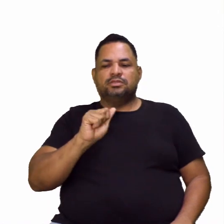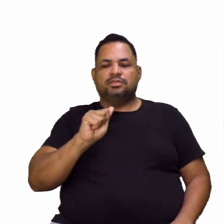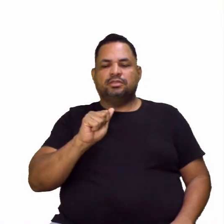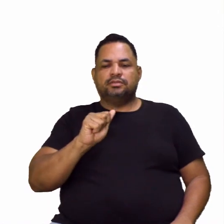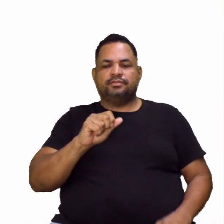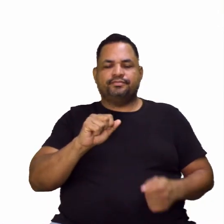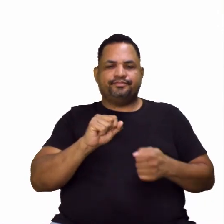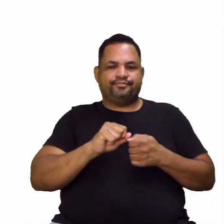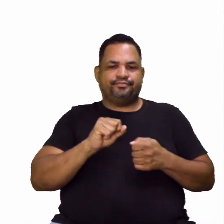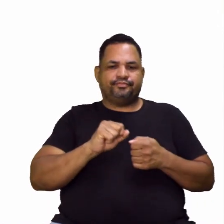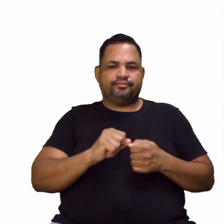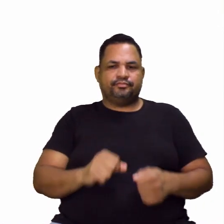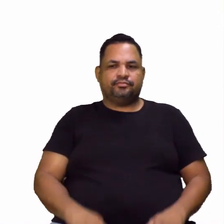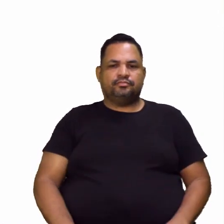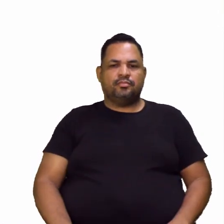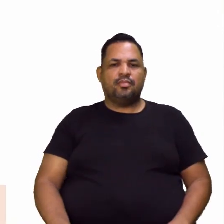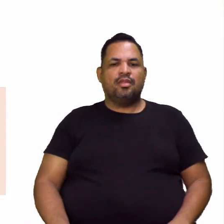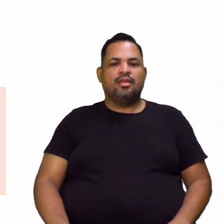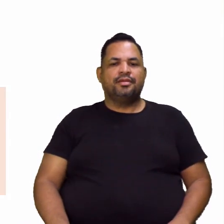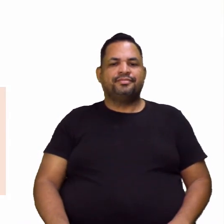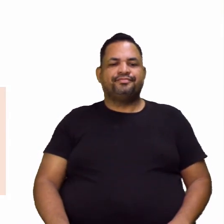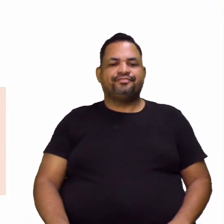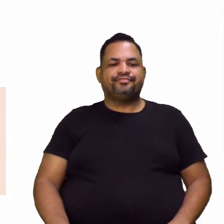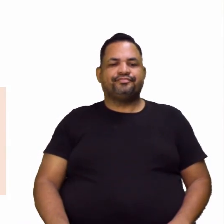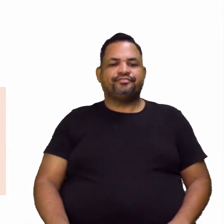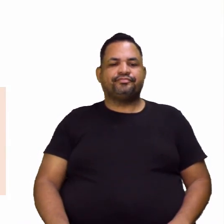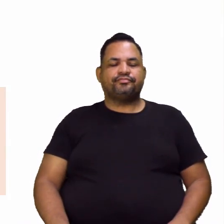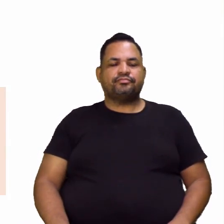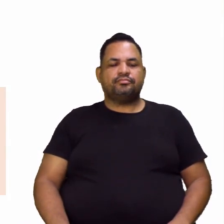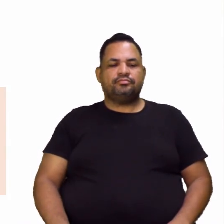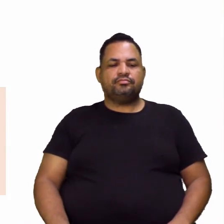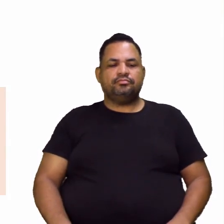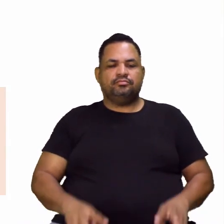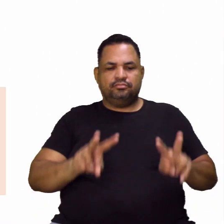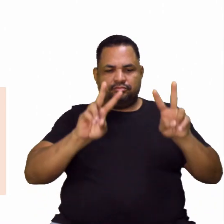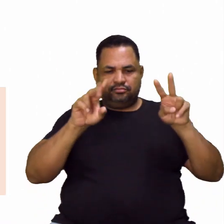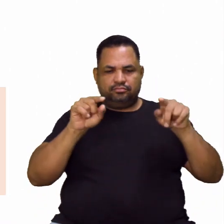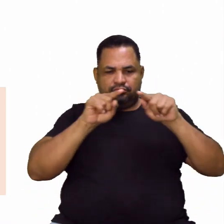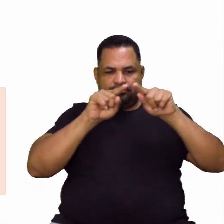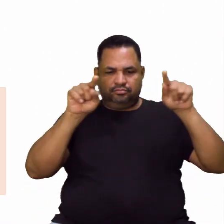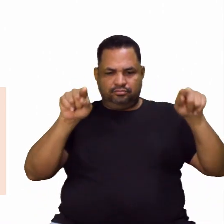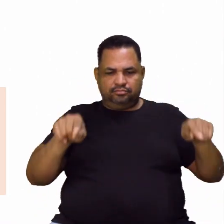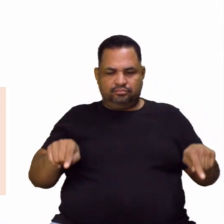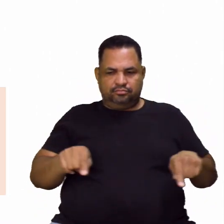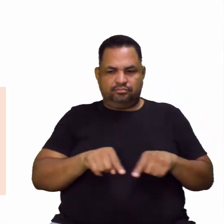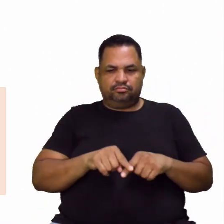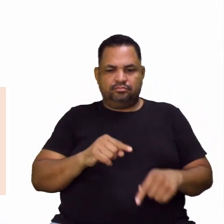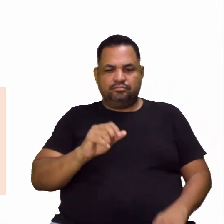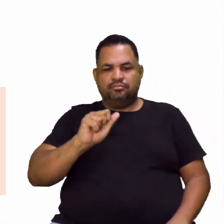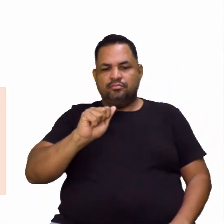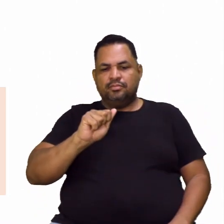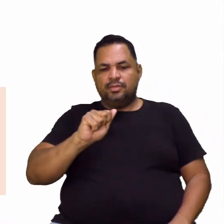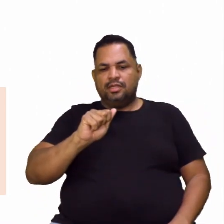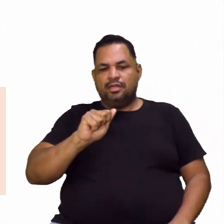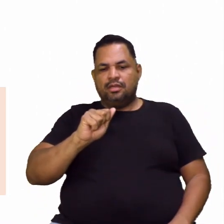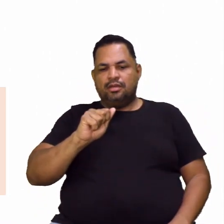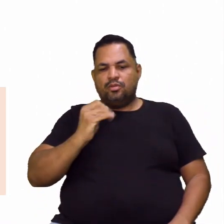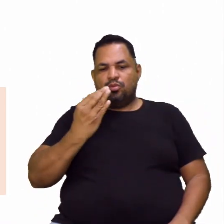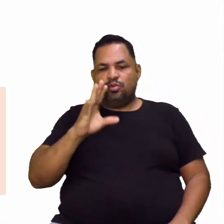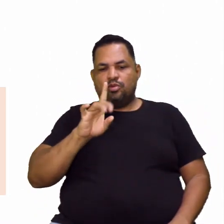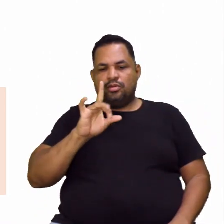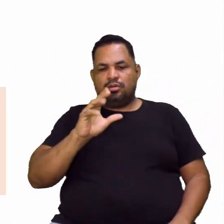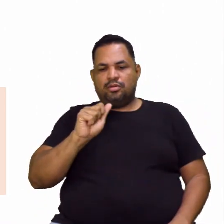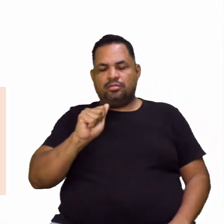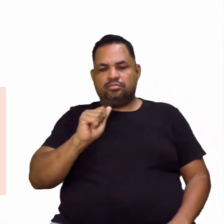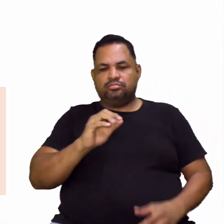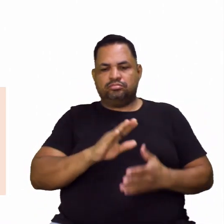vamos lá. Temos aqui o seguinte, ó, o título do quadro, a cuca, é o destaque dado